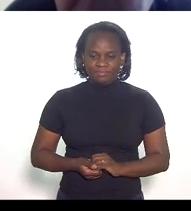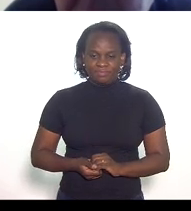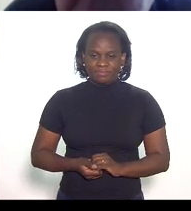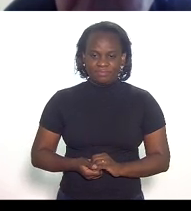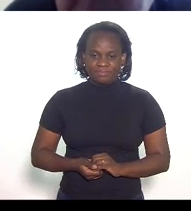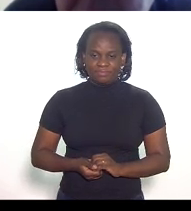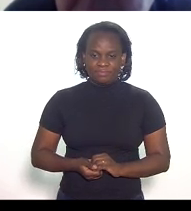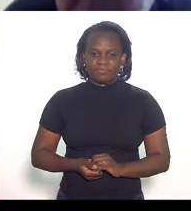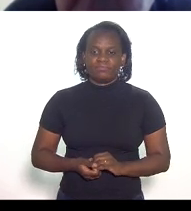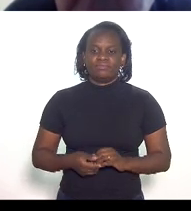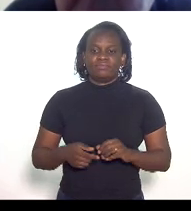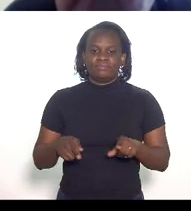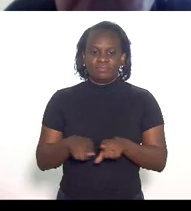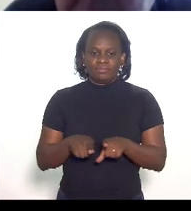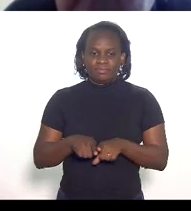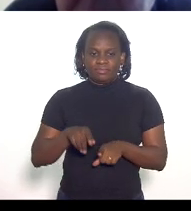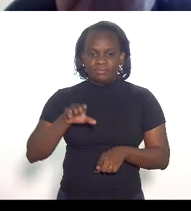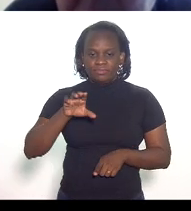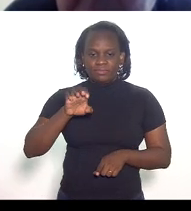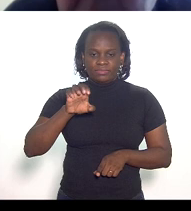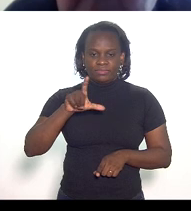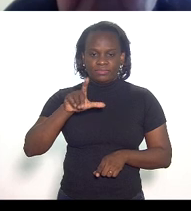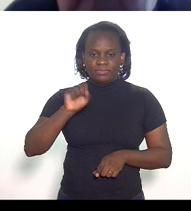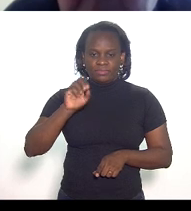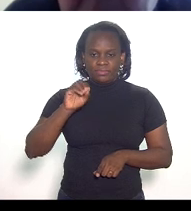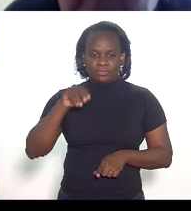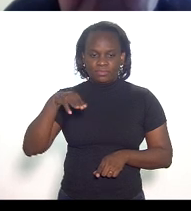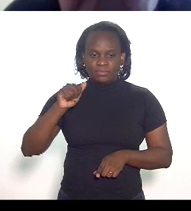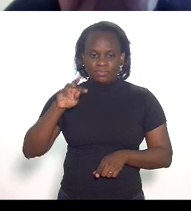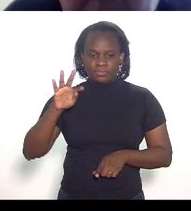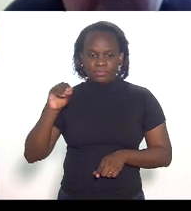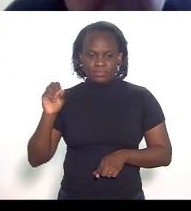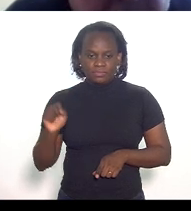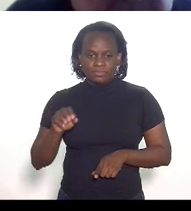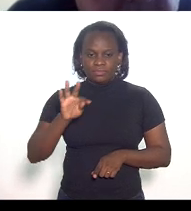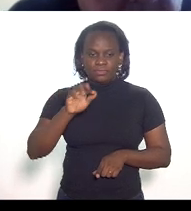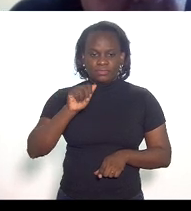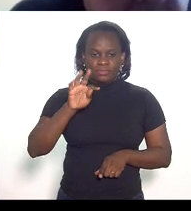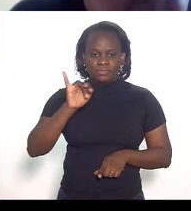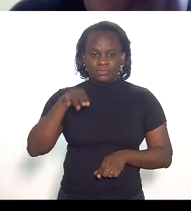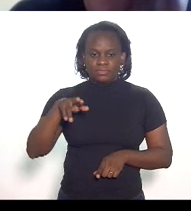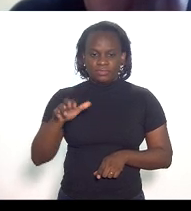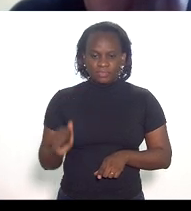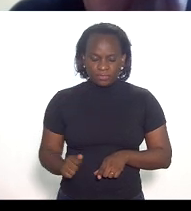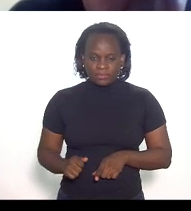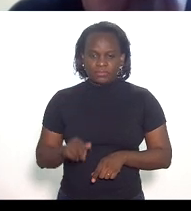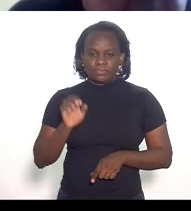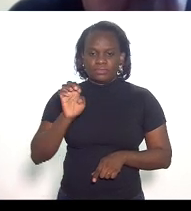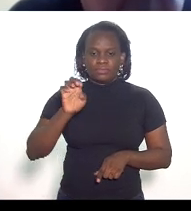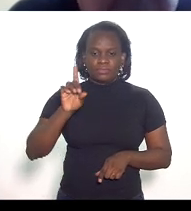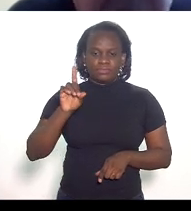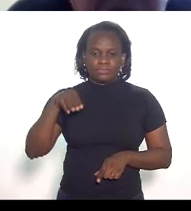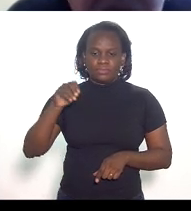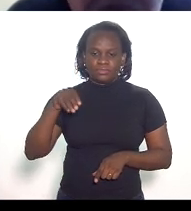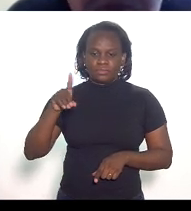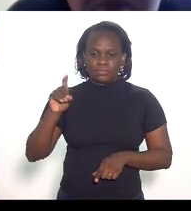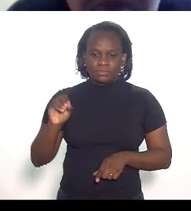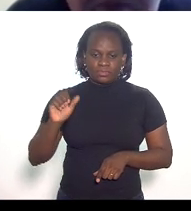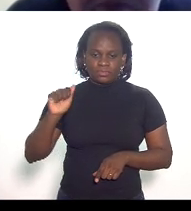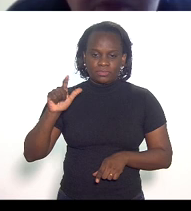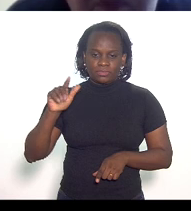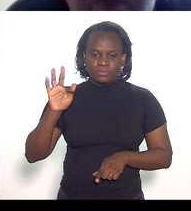O Celso Matos, a Catiana Bilda, o Edmundo Alfredo,